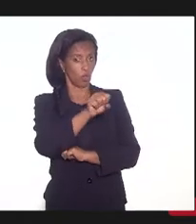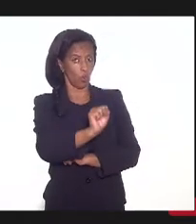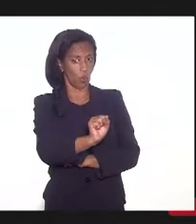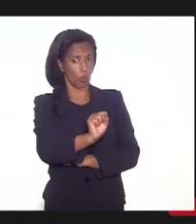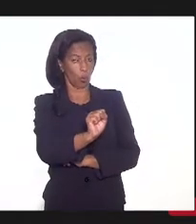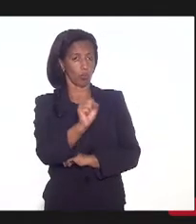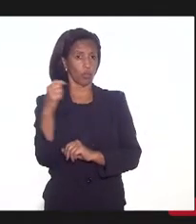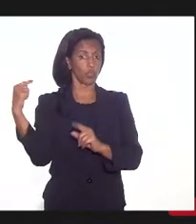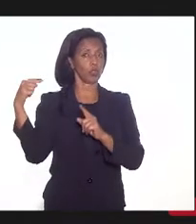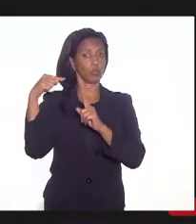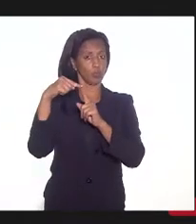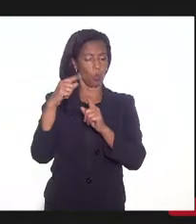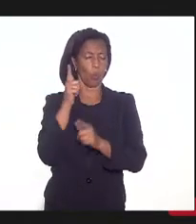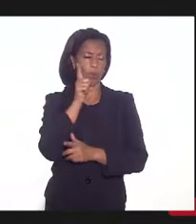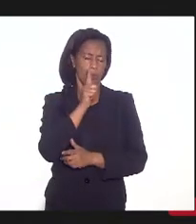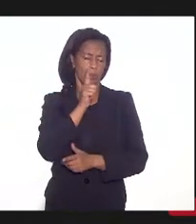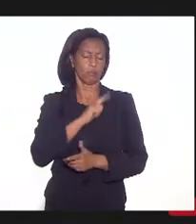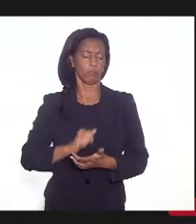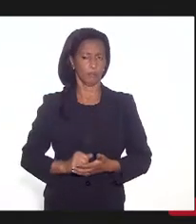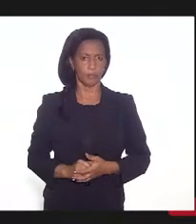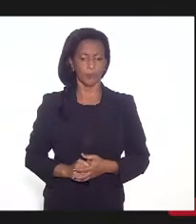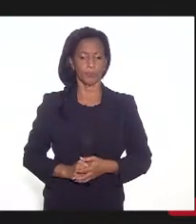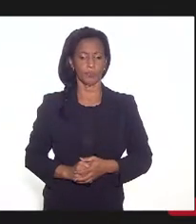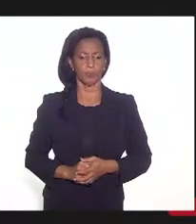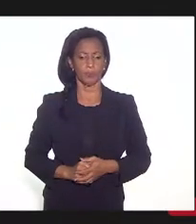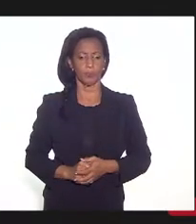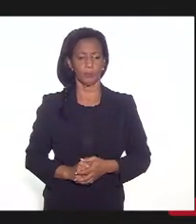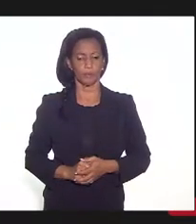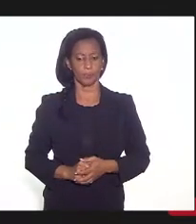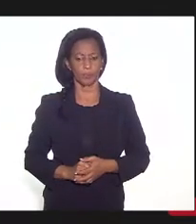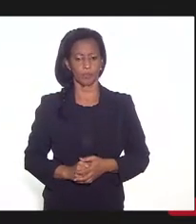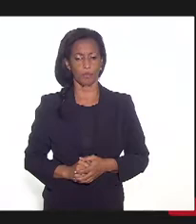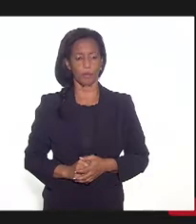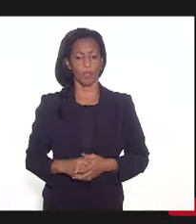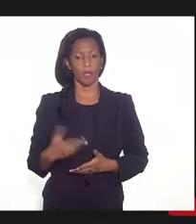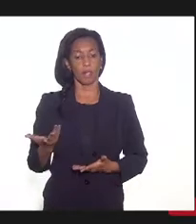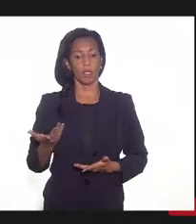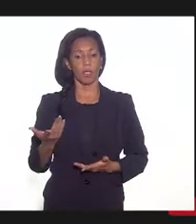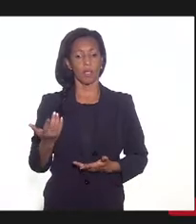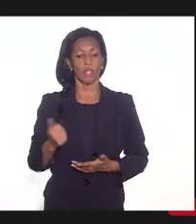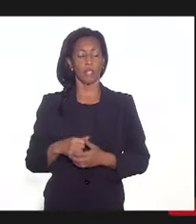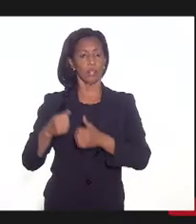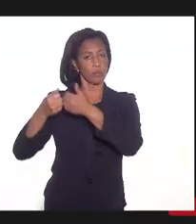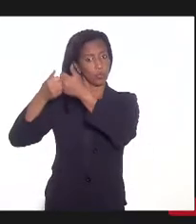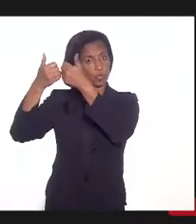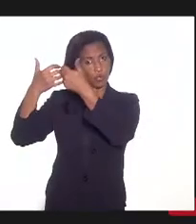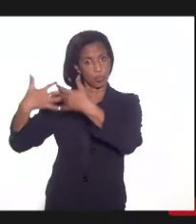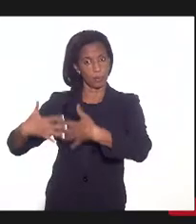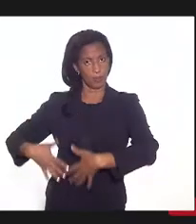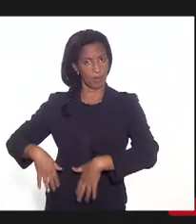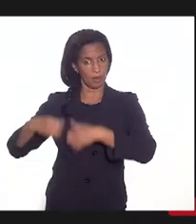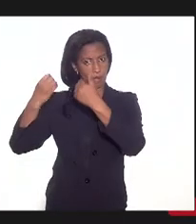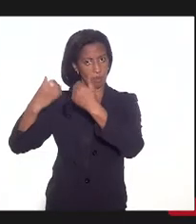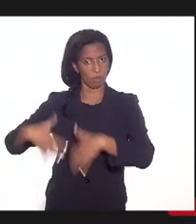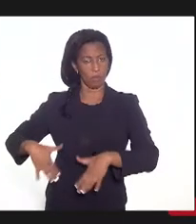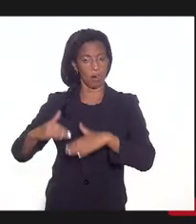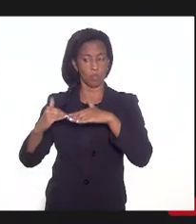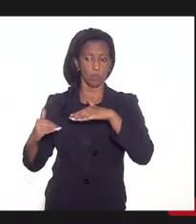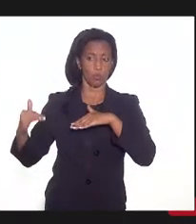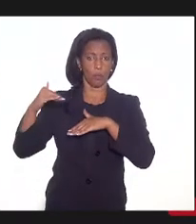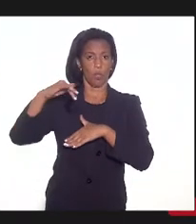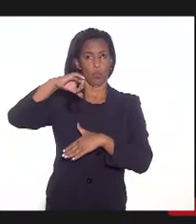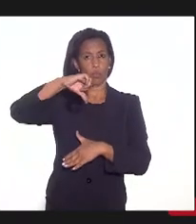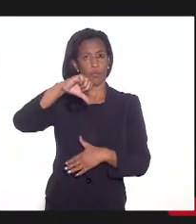atingiu também o requisito. E o requisito alternativo era despesas correntes superiores a 95%.